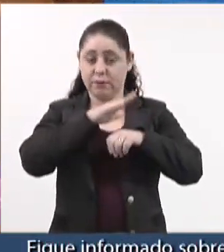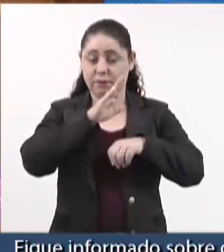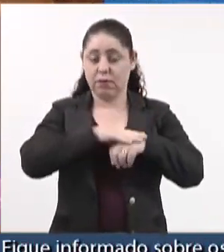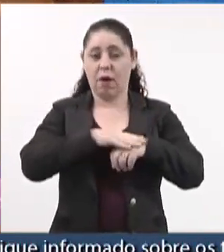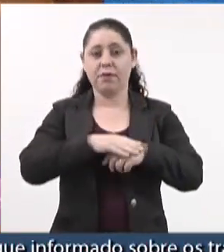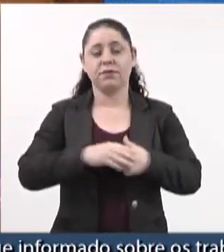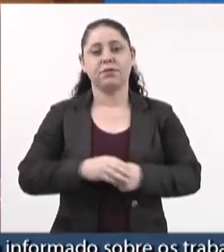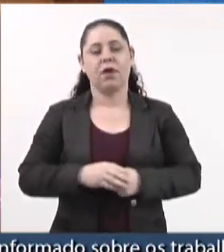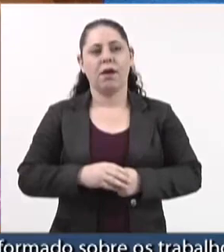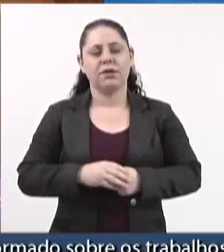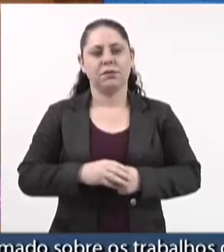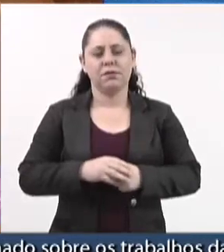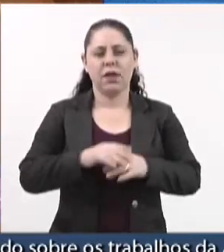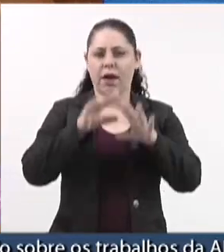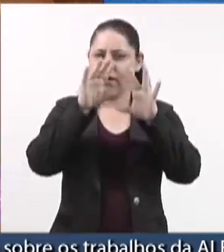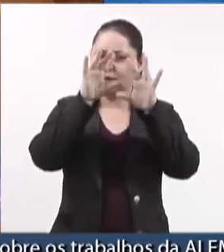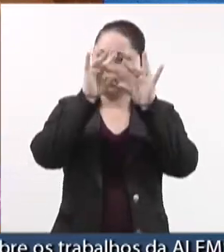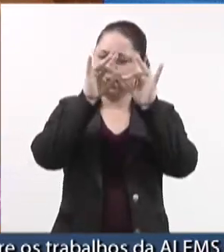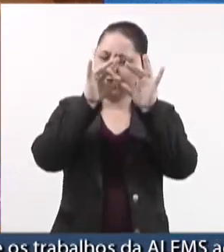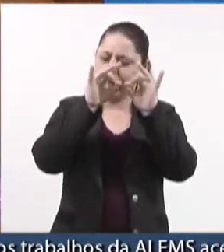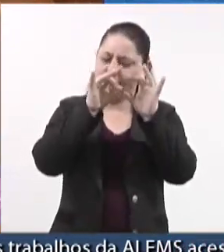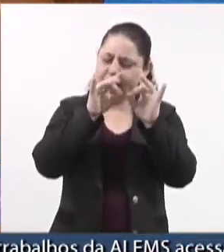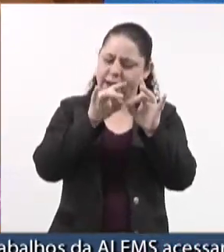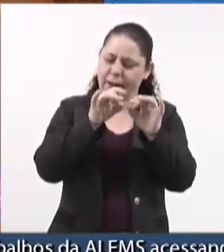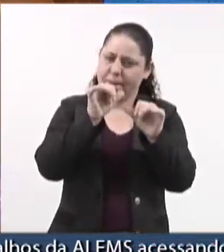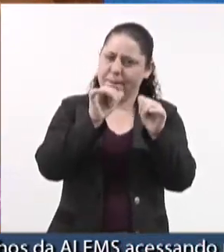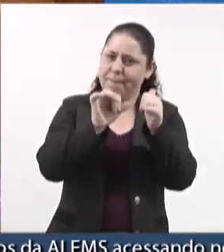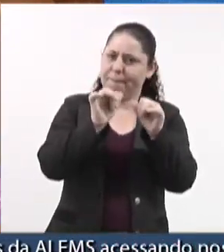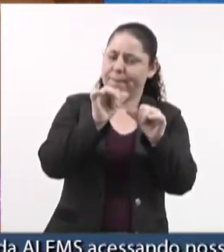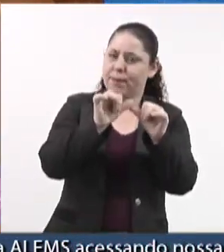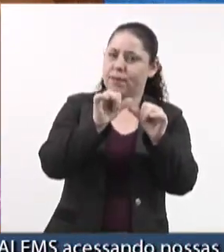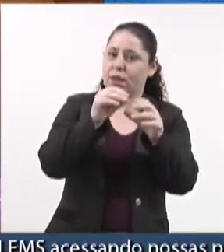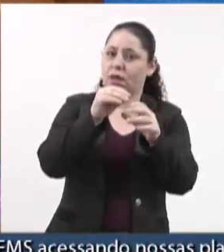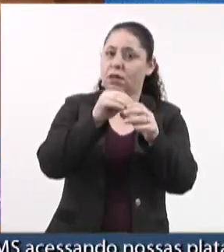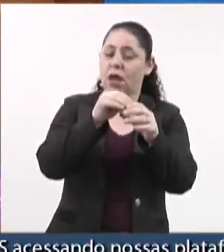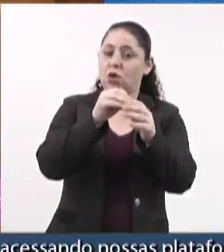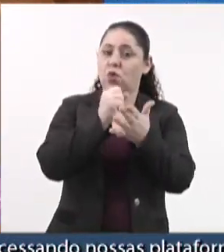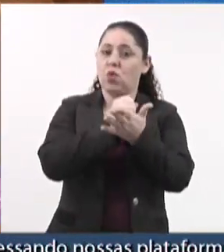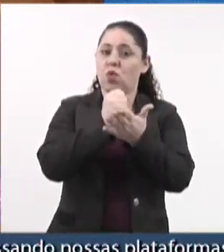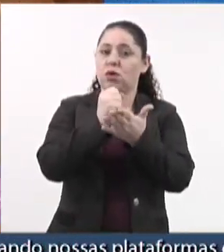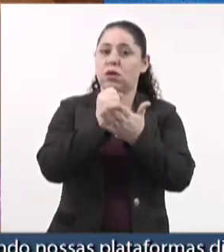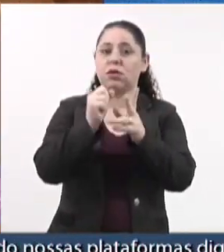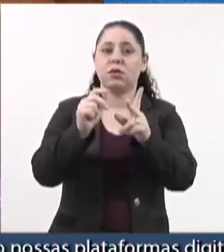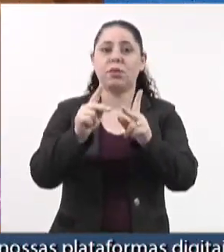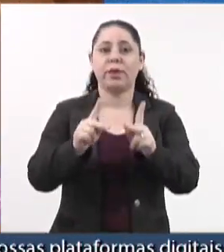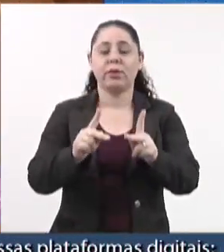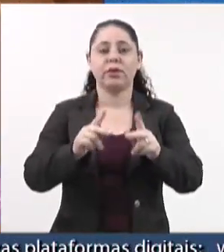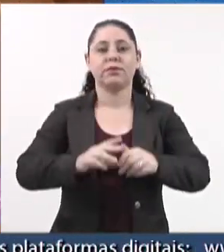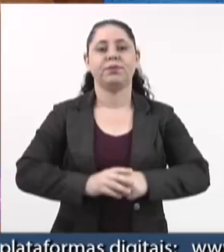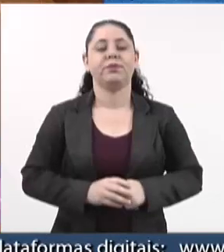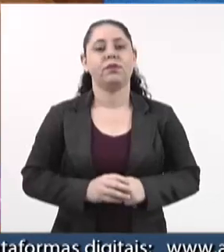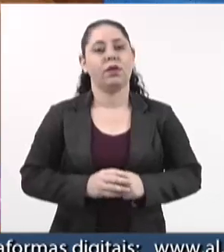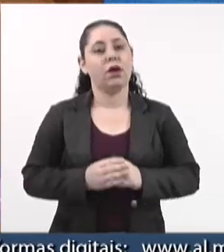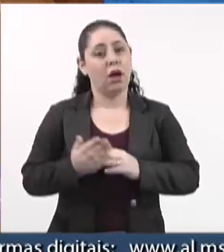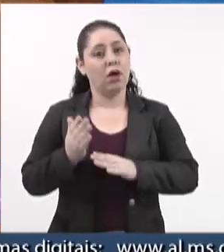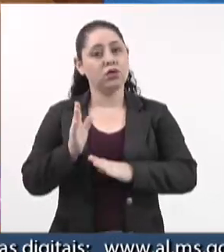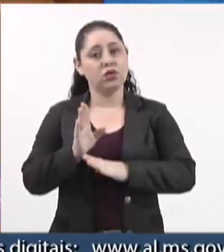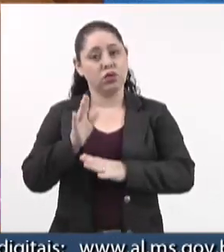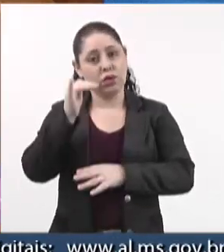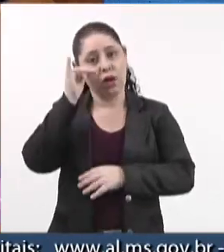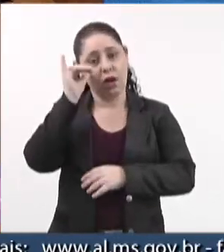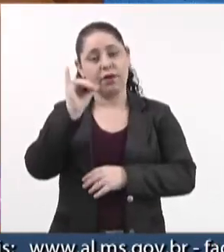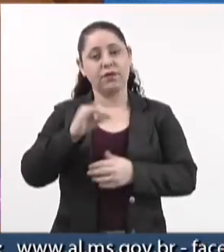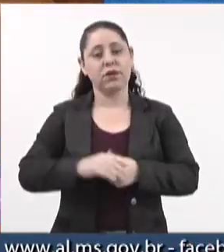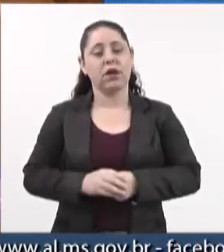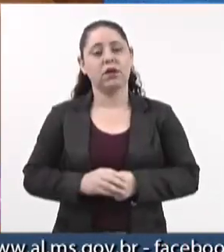apurada, dentro dos contratos públicos, ajudam a evitar as